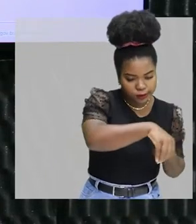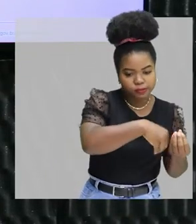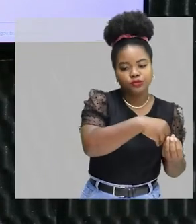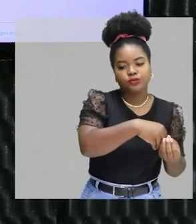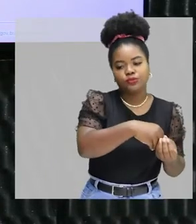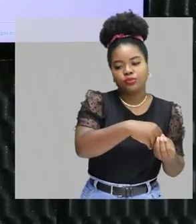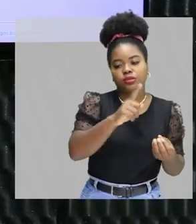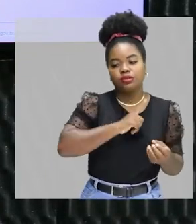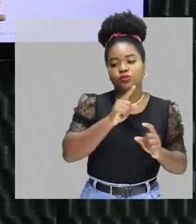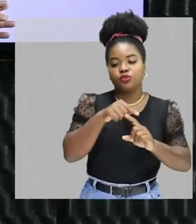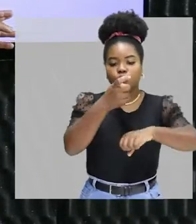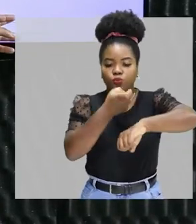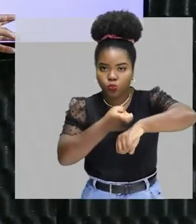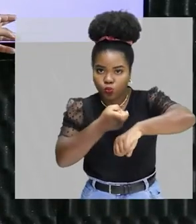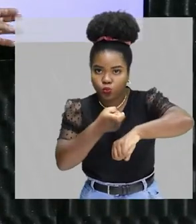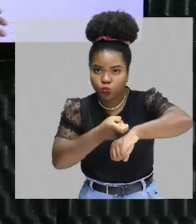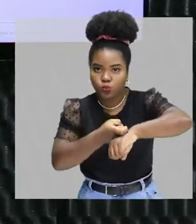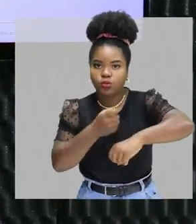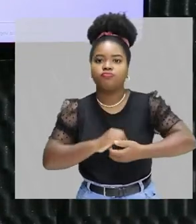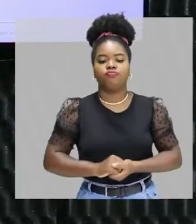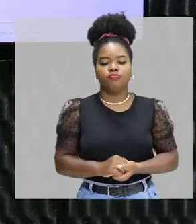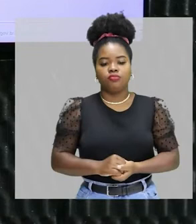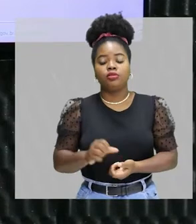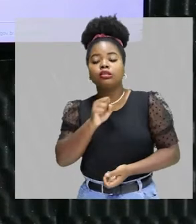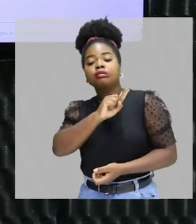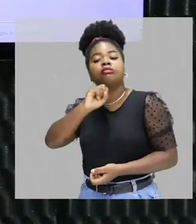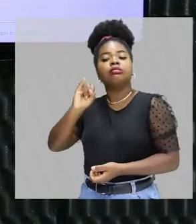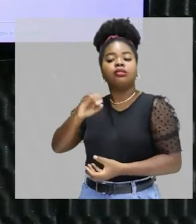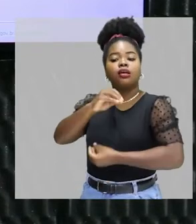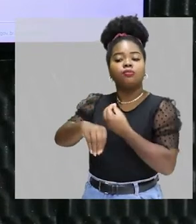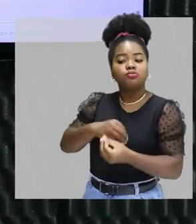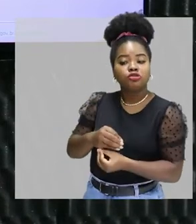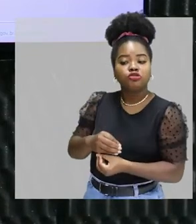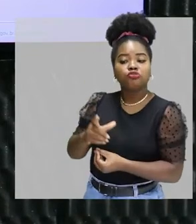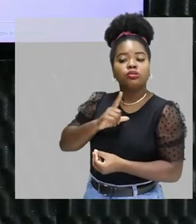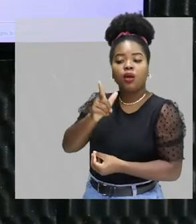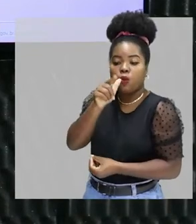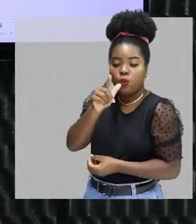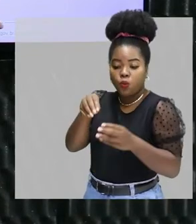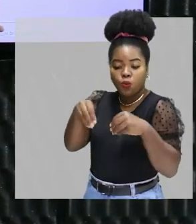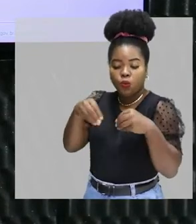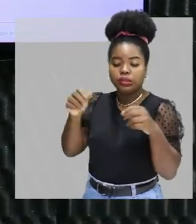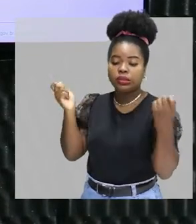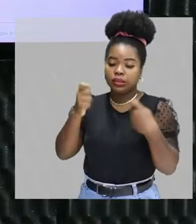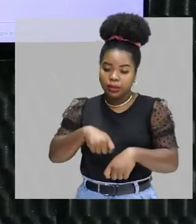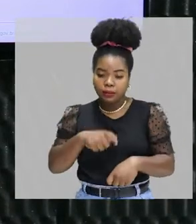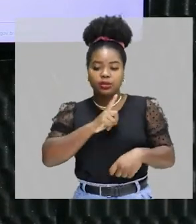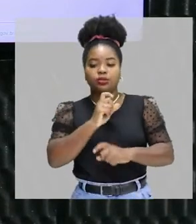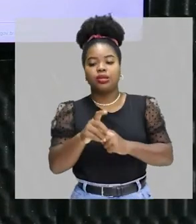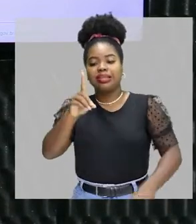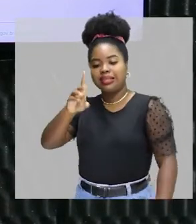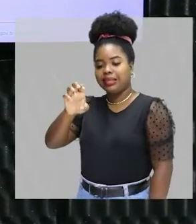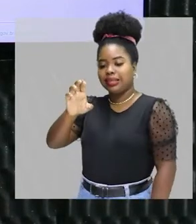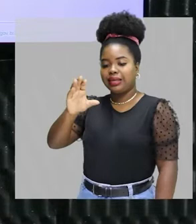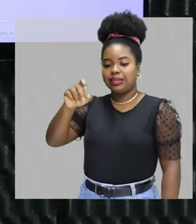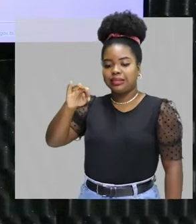estado sólido. Se as substâncias estiverem no estado líquido, posso fazer uma decantação pela